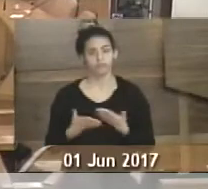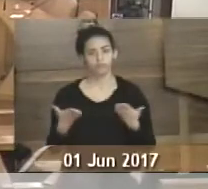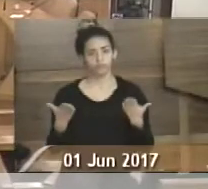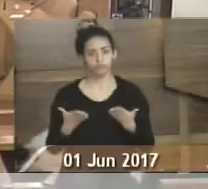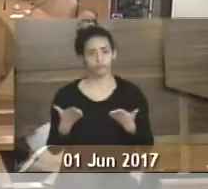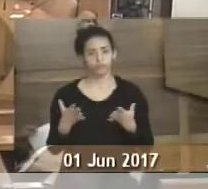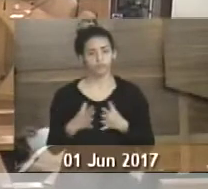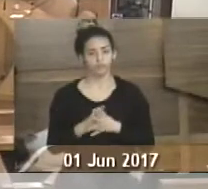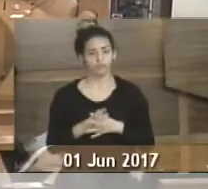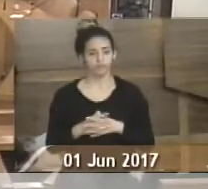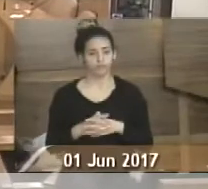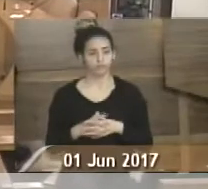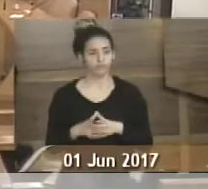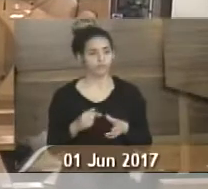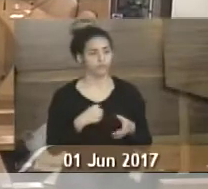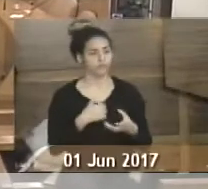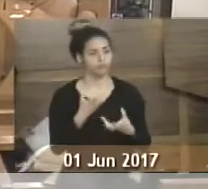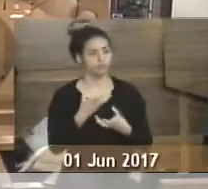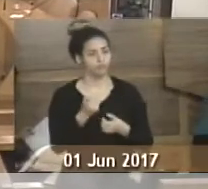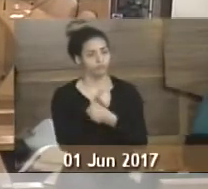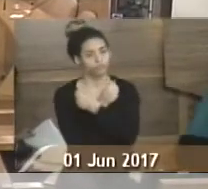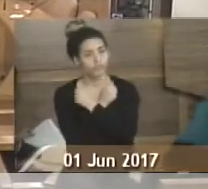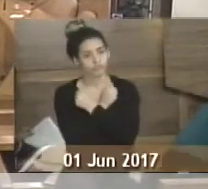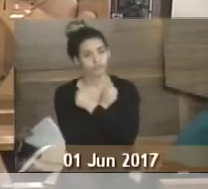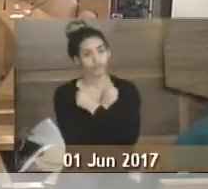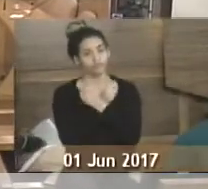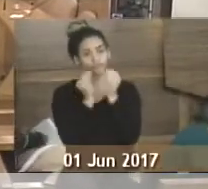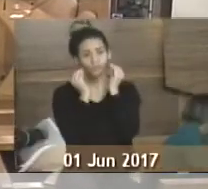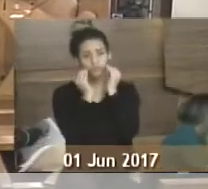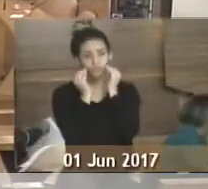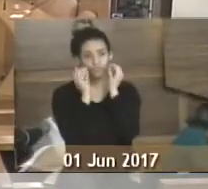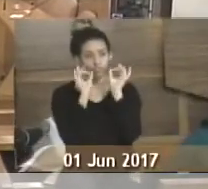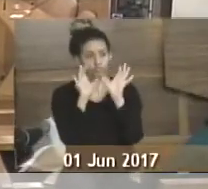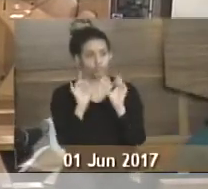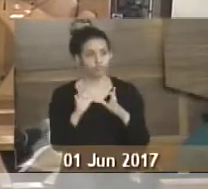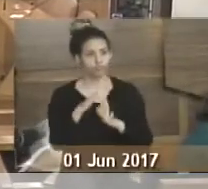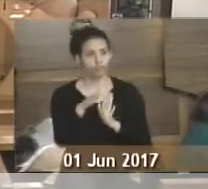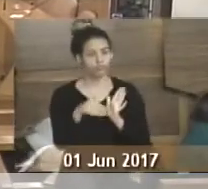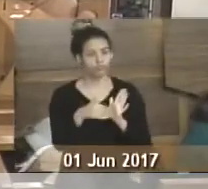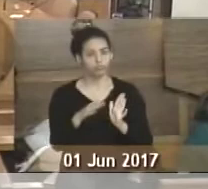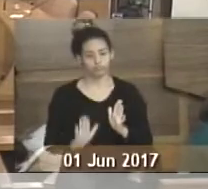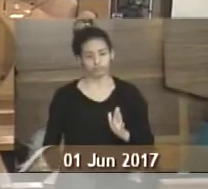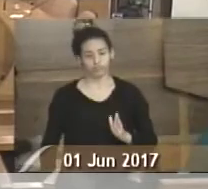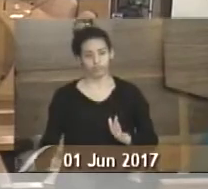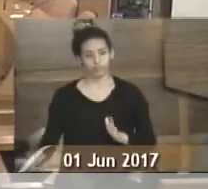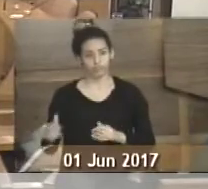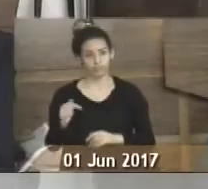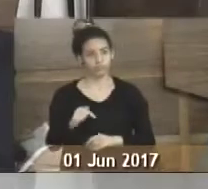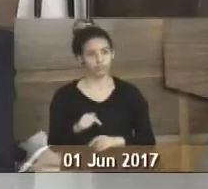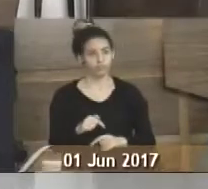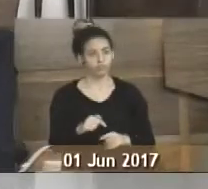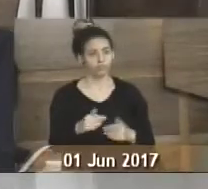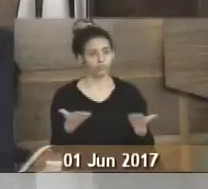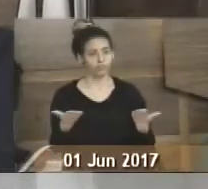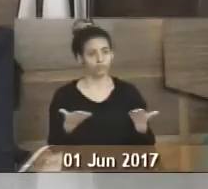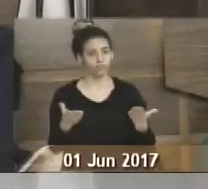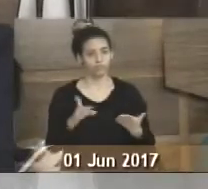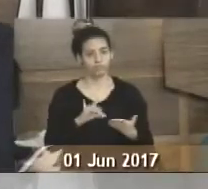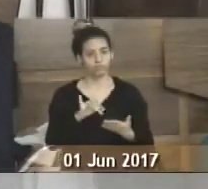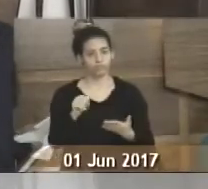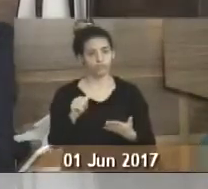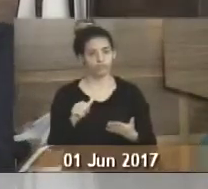Hoje, eu queria dar um abraço, um beijo especial a todas as nossas crianças, afinal de contas, hoje é o Dia